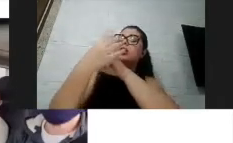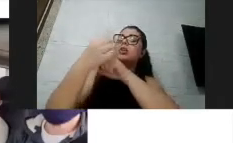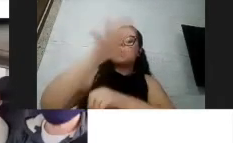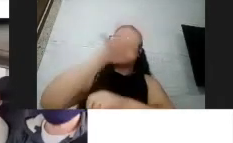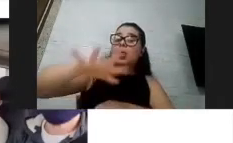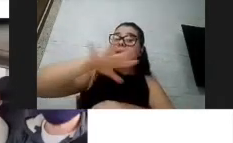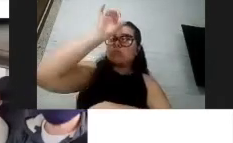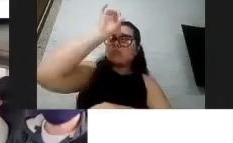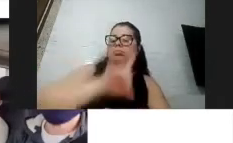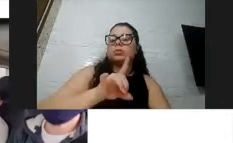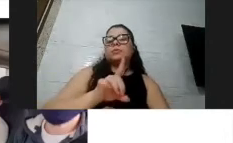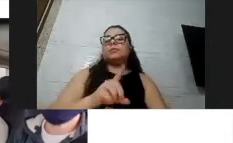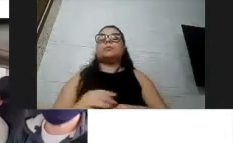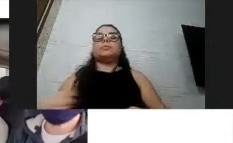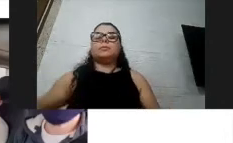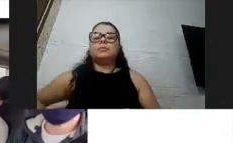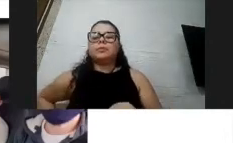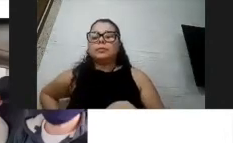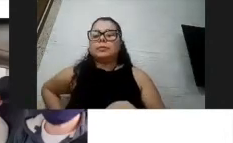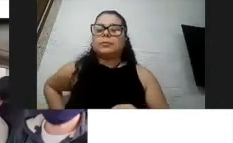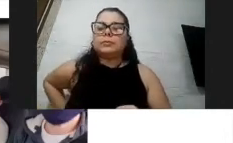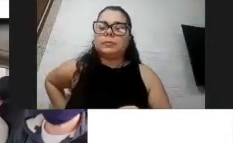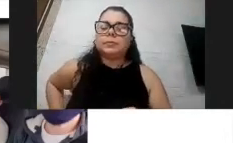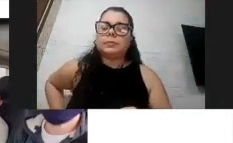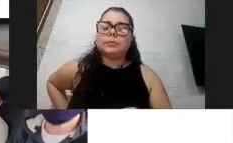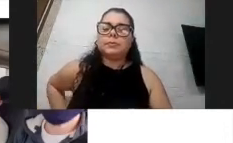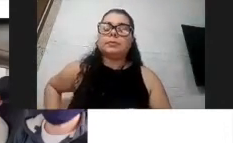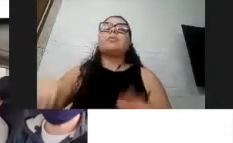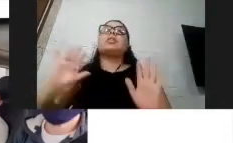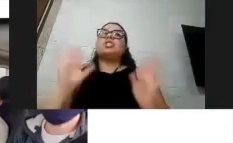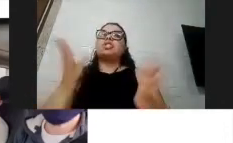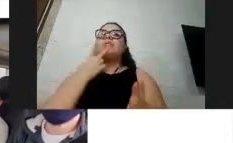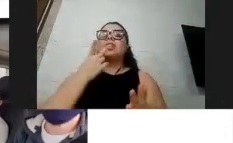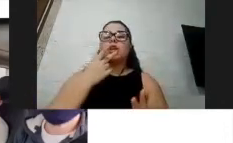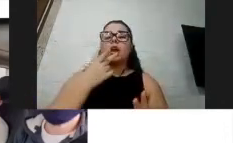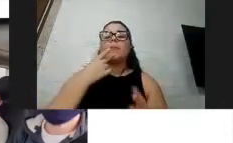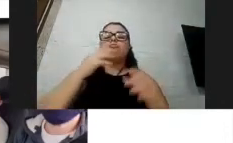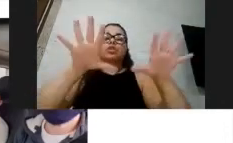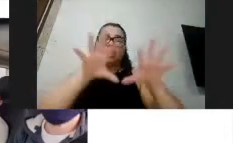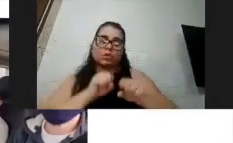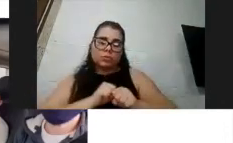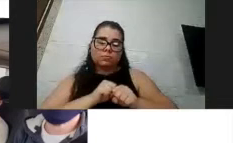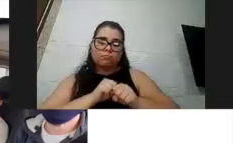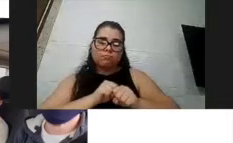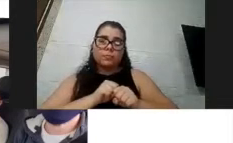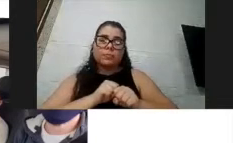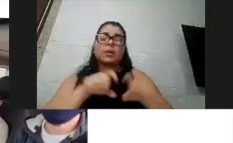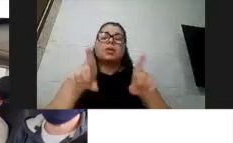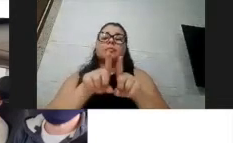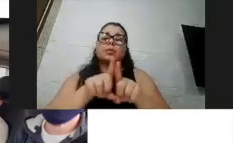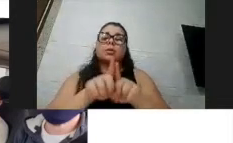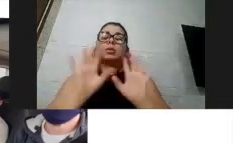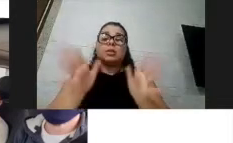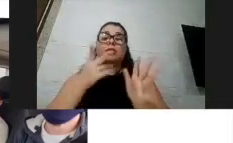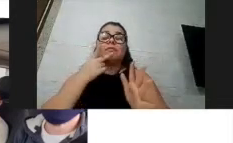Então, vamos lá. A gente passou pelo risco, né? Falamos de transmissão, falamos da